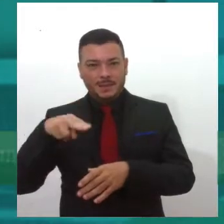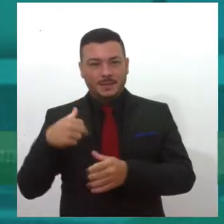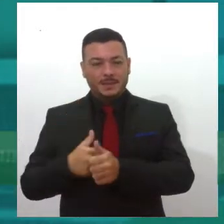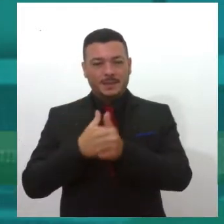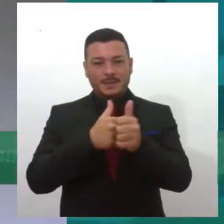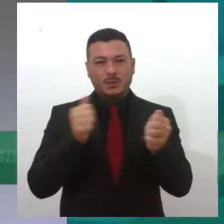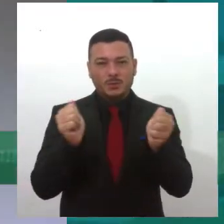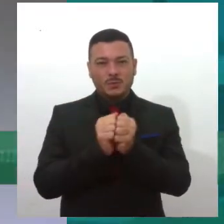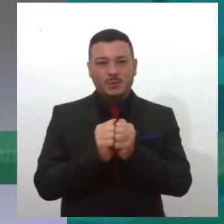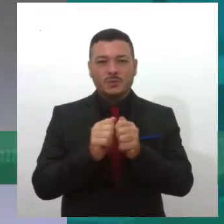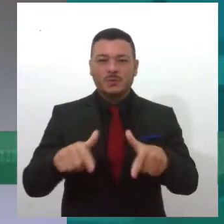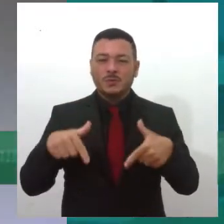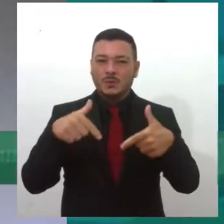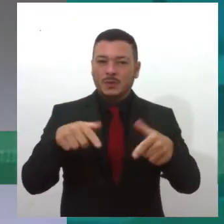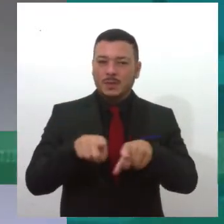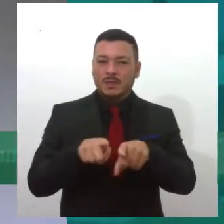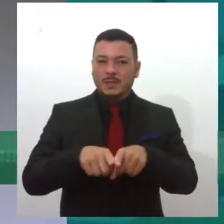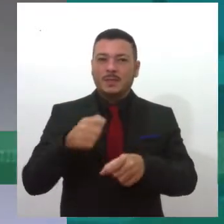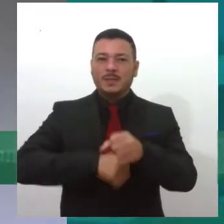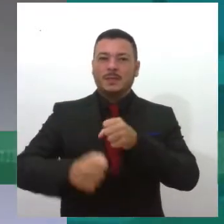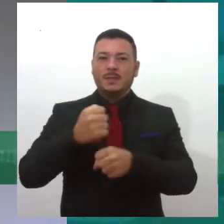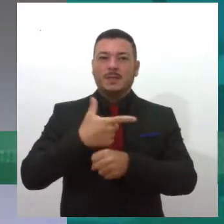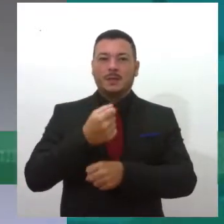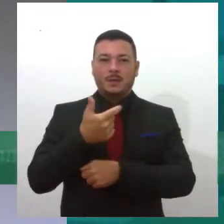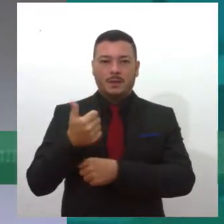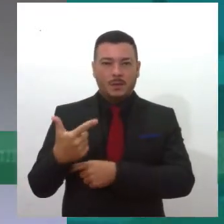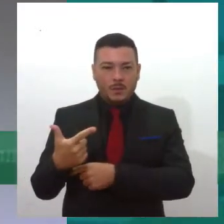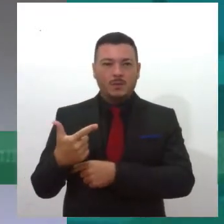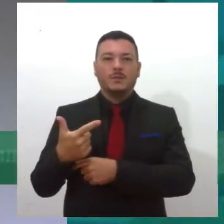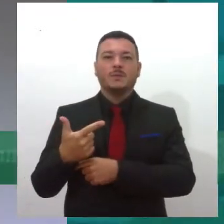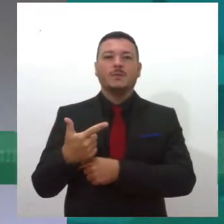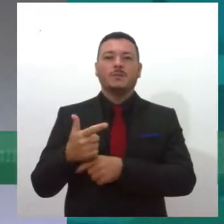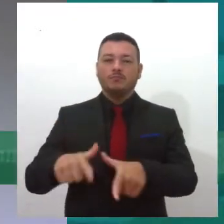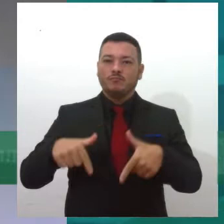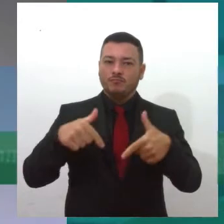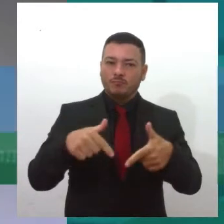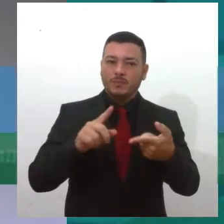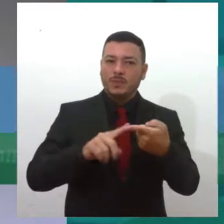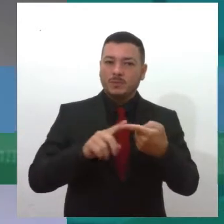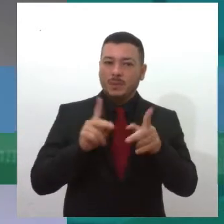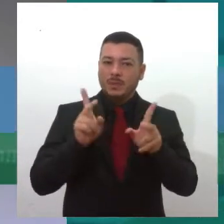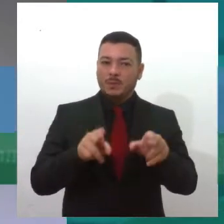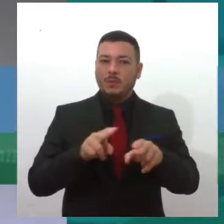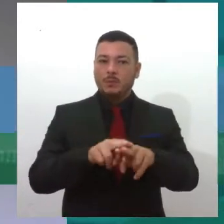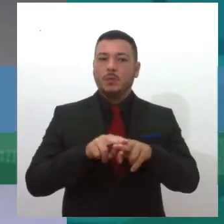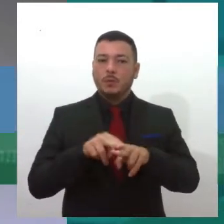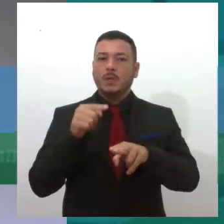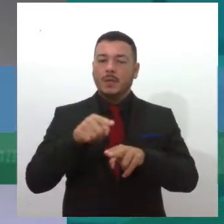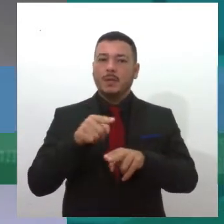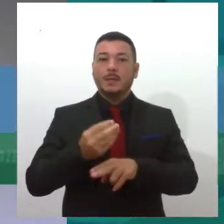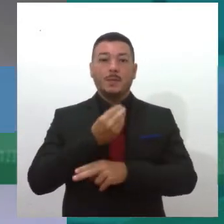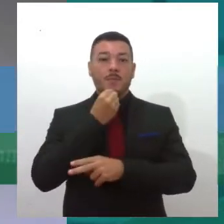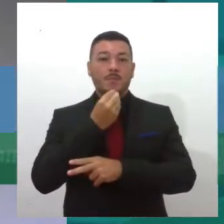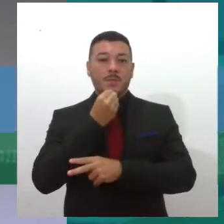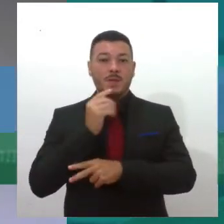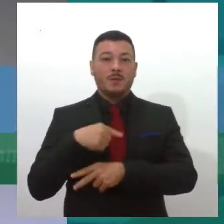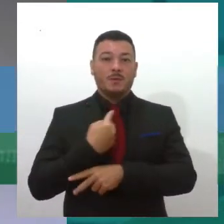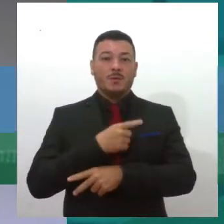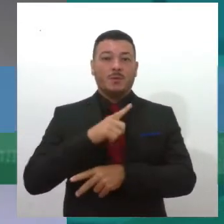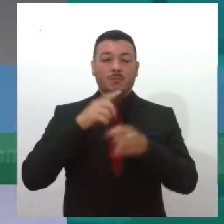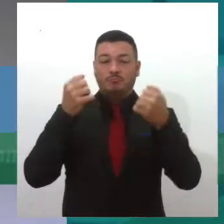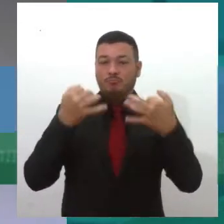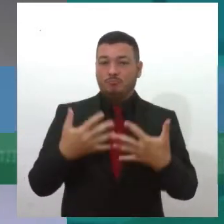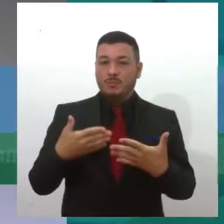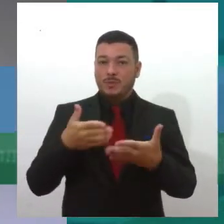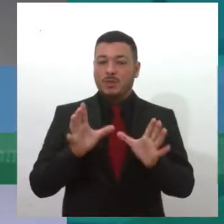tem um tempo, Ela, desde 2012, vem batalhando aí nessa causa. Então, agradecer, porque essa é uma chance grande que a gente tem de falar desse